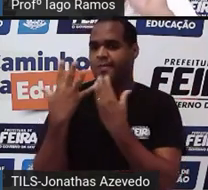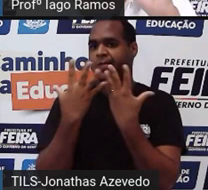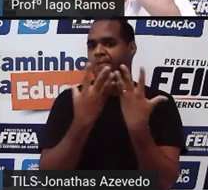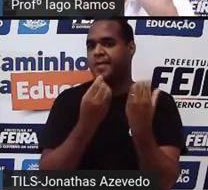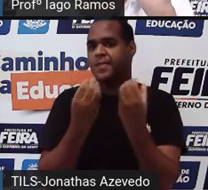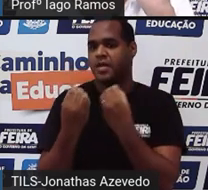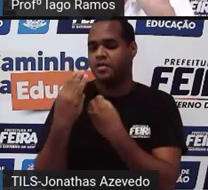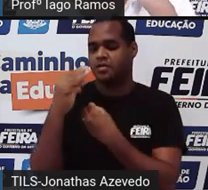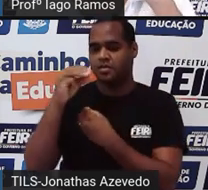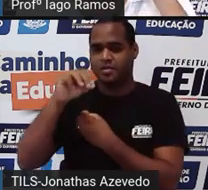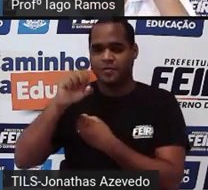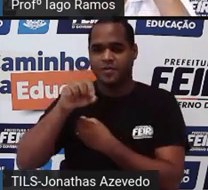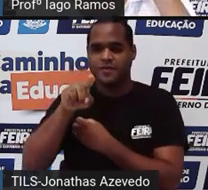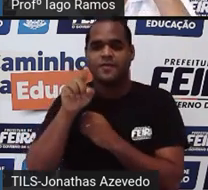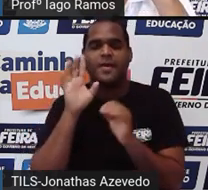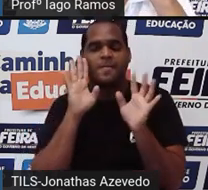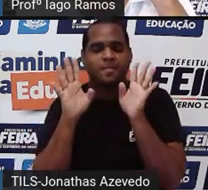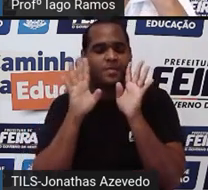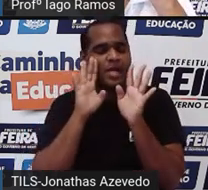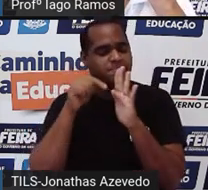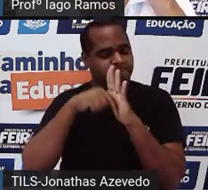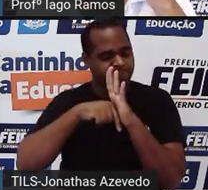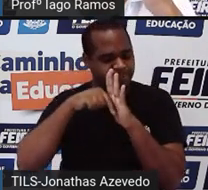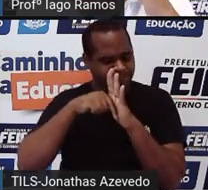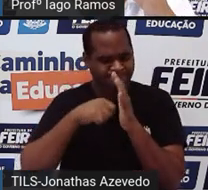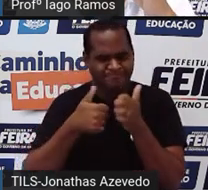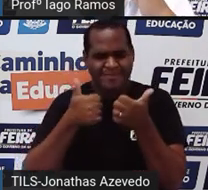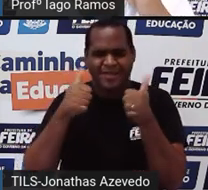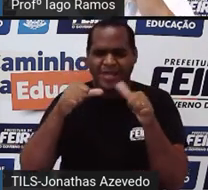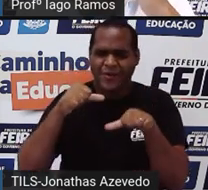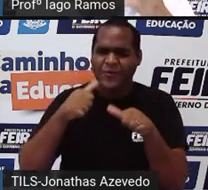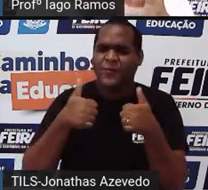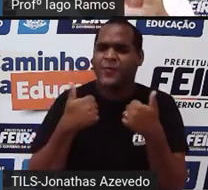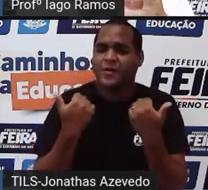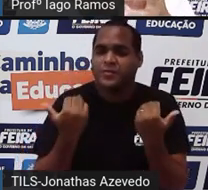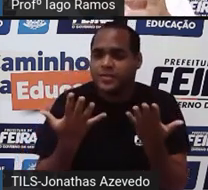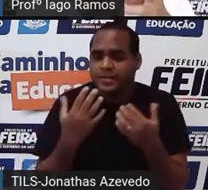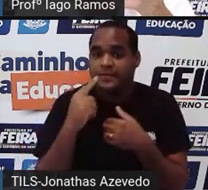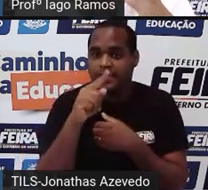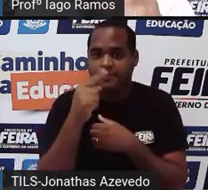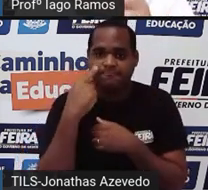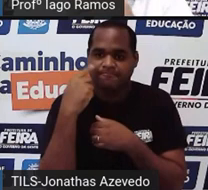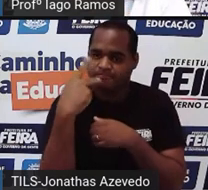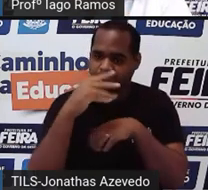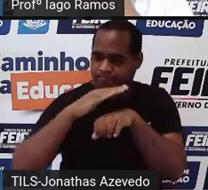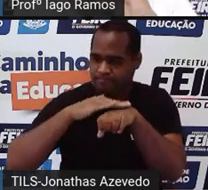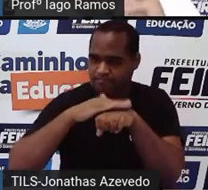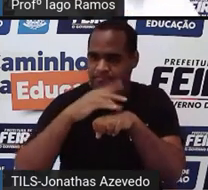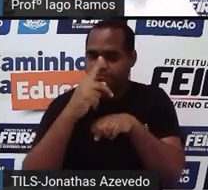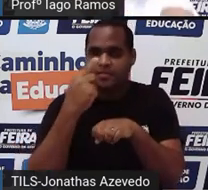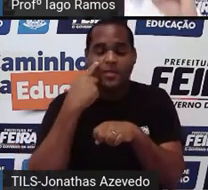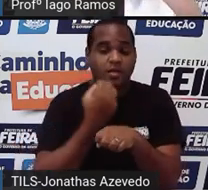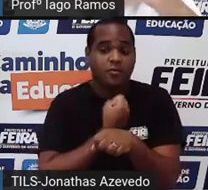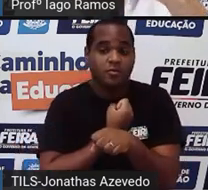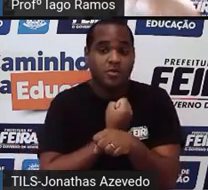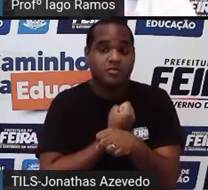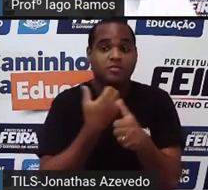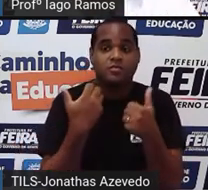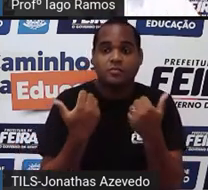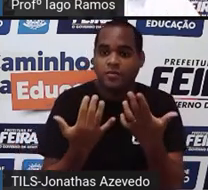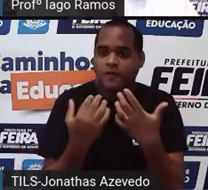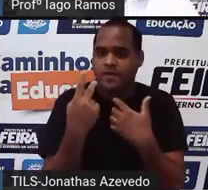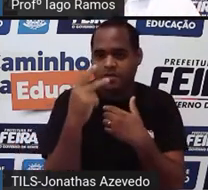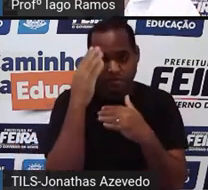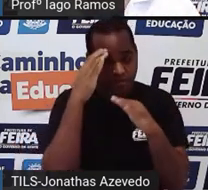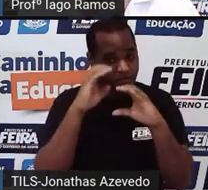Eu te dou 30 segundos pra você refletir e dizer pra você mesmo qual daqueles números ali diz o quanto